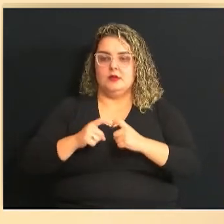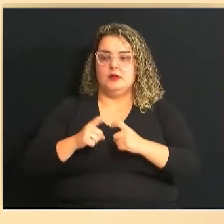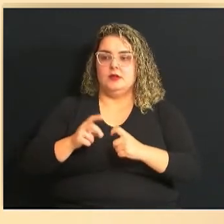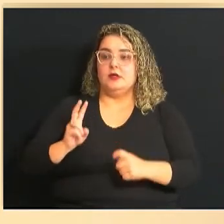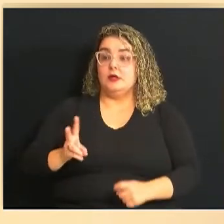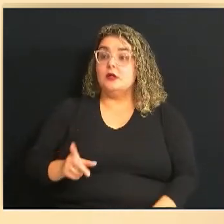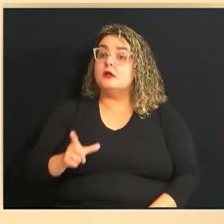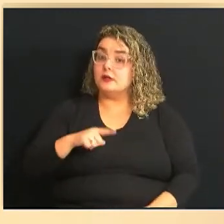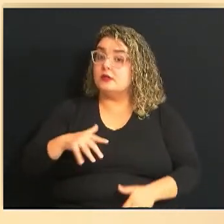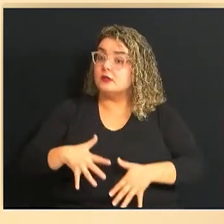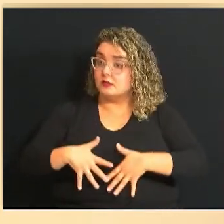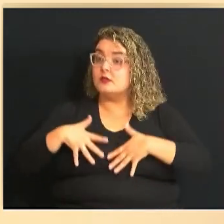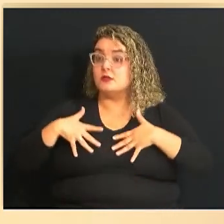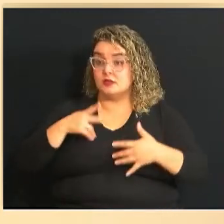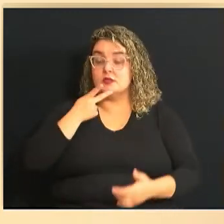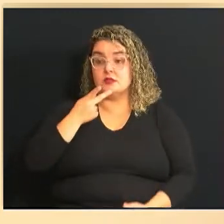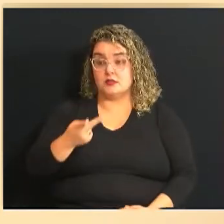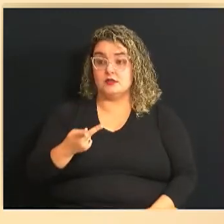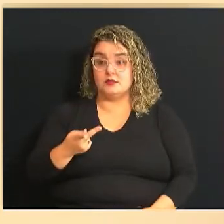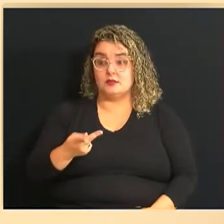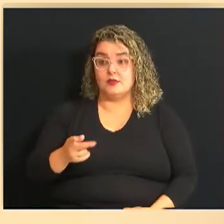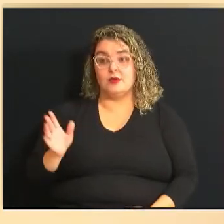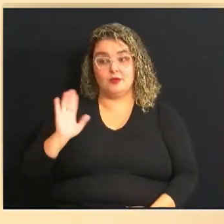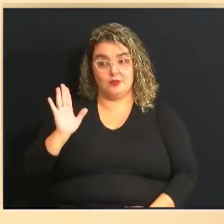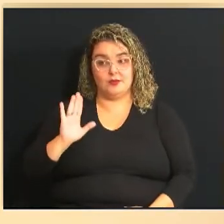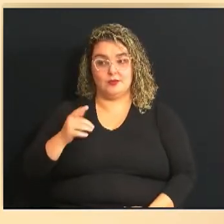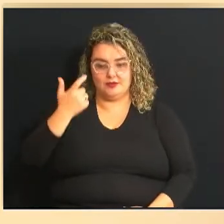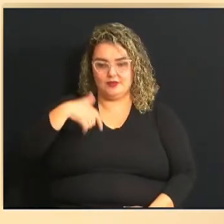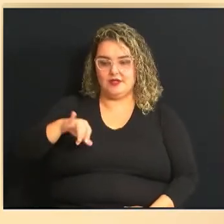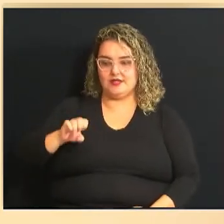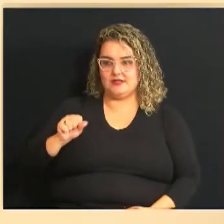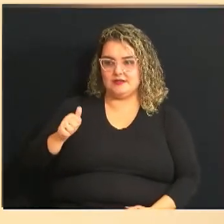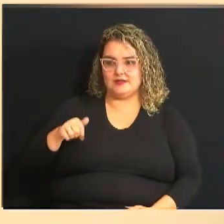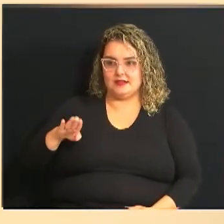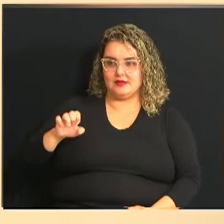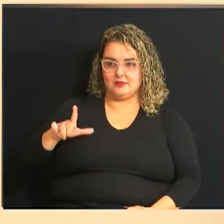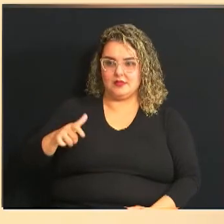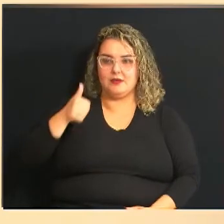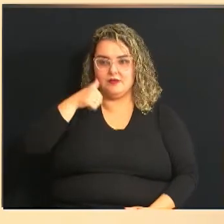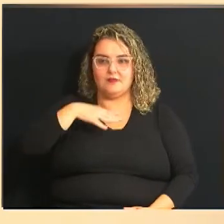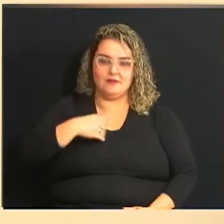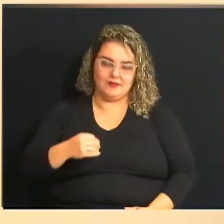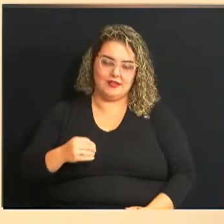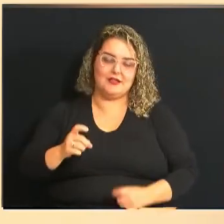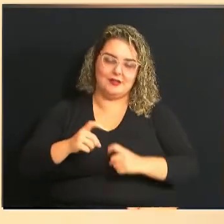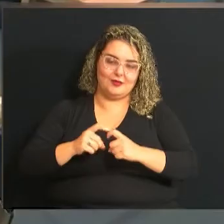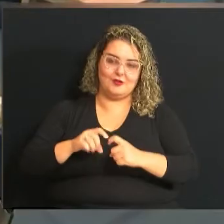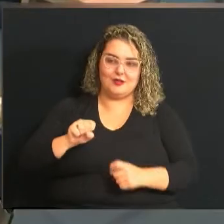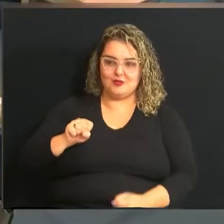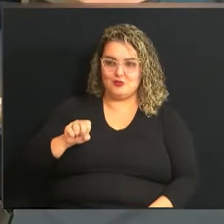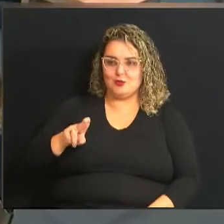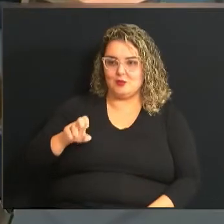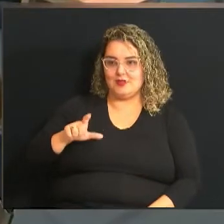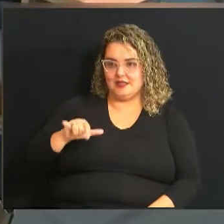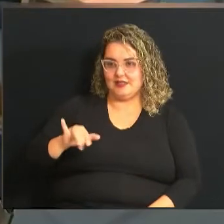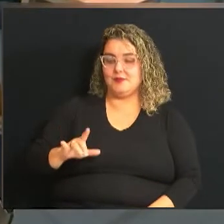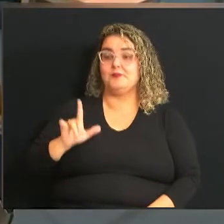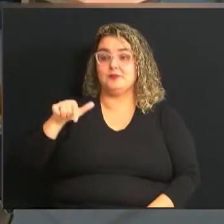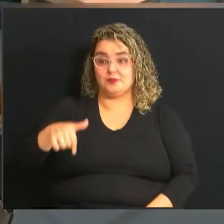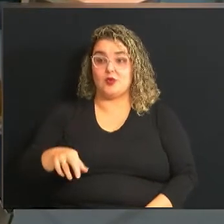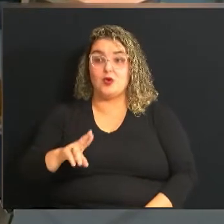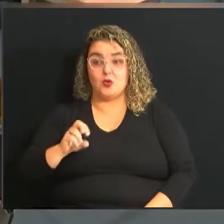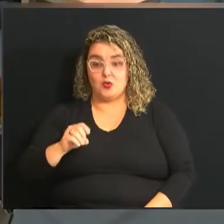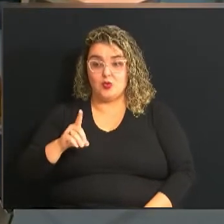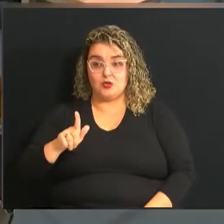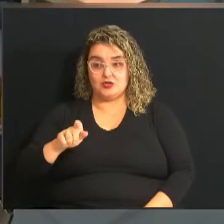médica, eu sempre tive muito orgulho em dizer, oi, prazer, eu sou a Isabel, a filha da doutora Sueli. Por fim, Rogério